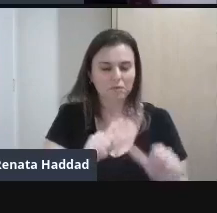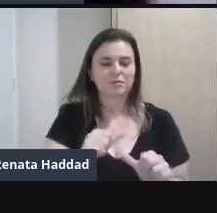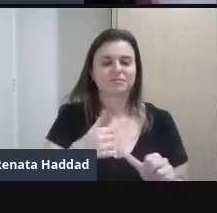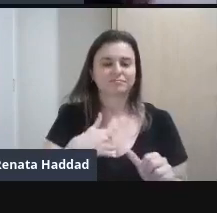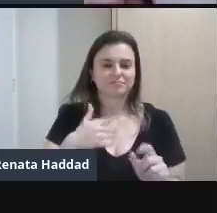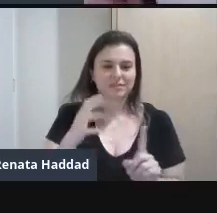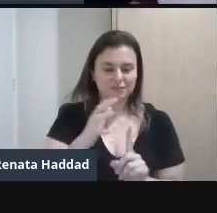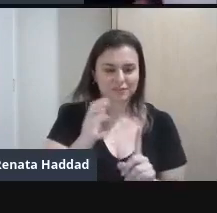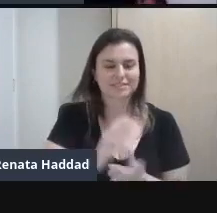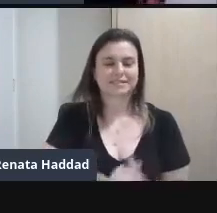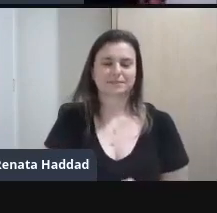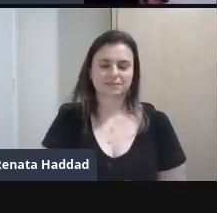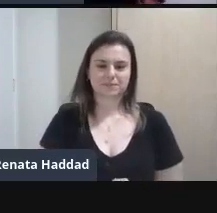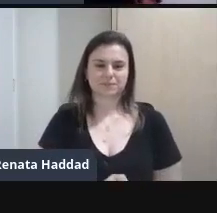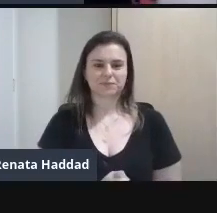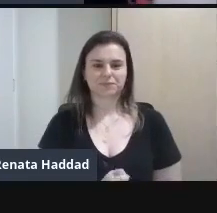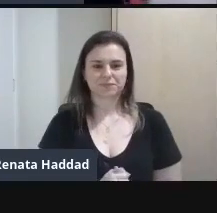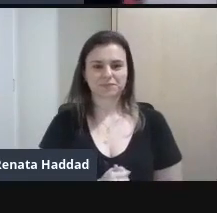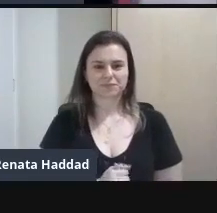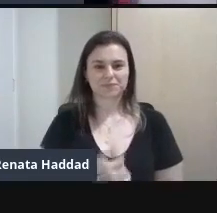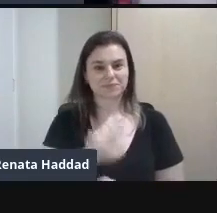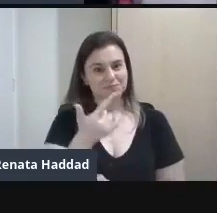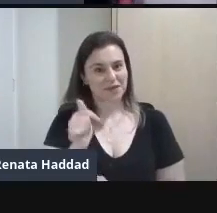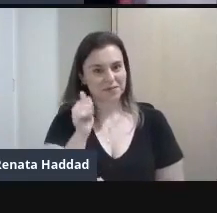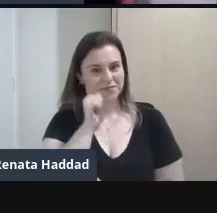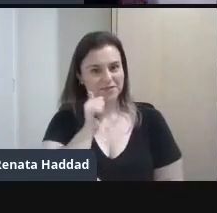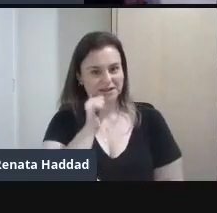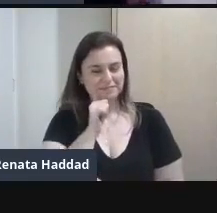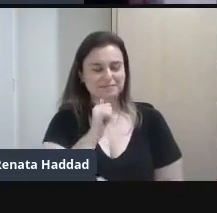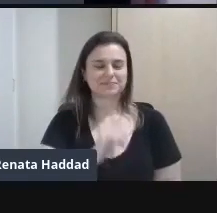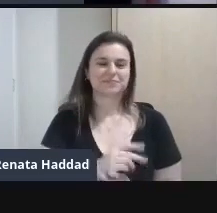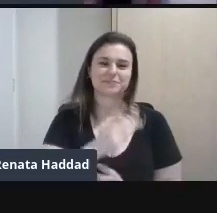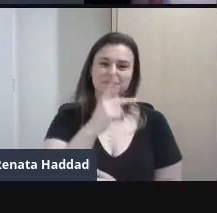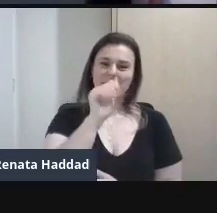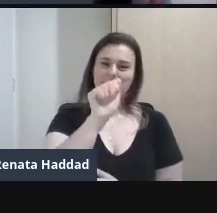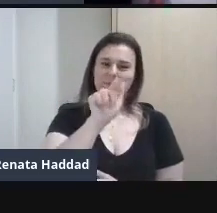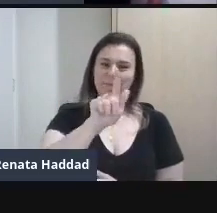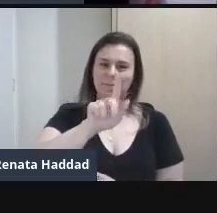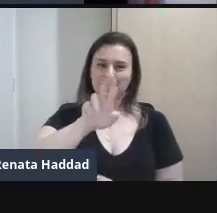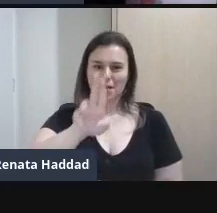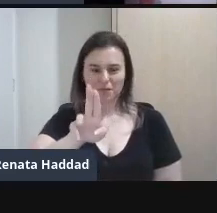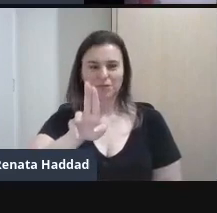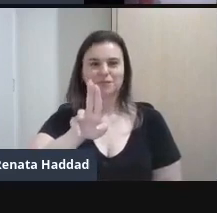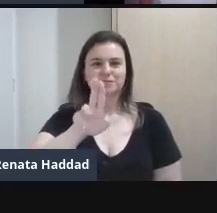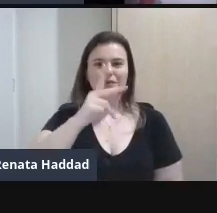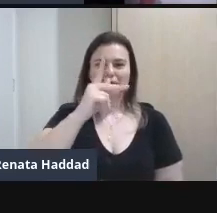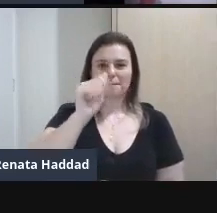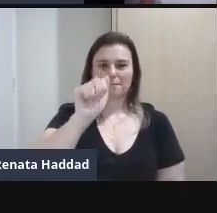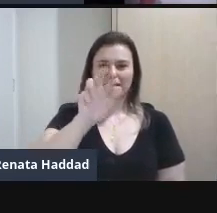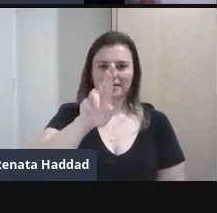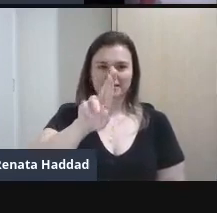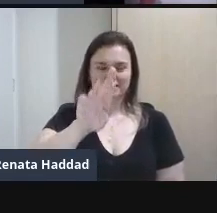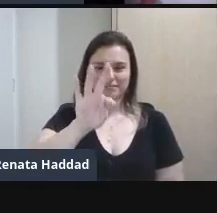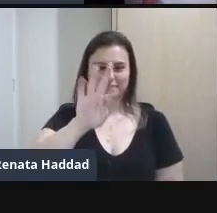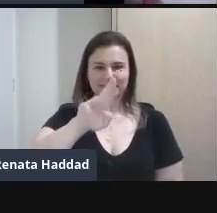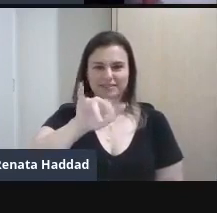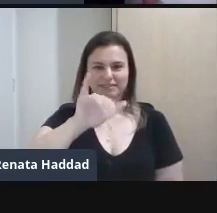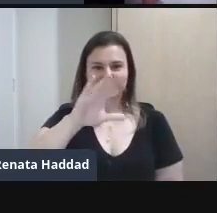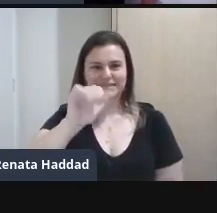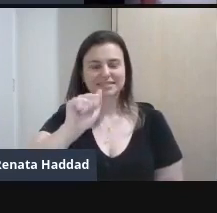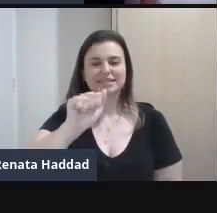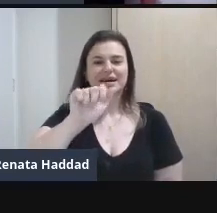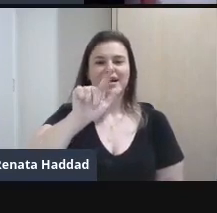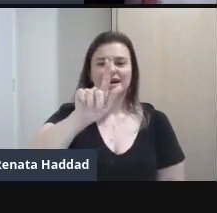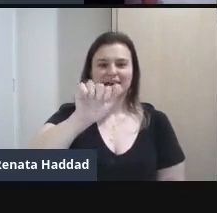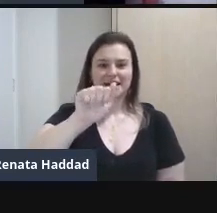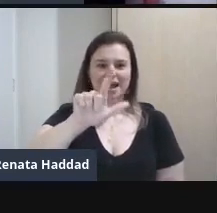Próxima mulher Vamos lá Pagou Patrícia Galvão Esta mulher Hein minha gente Ah